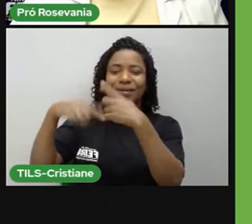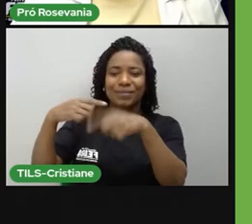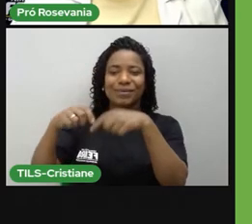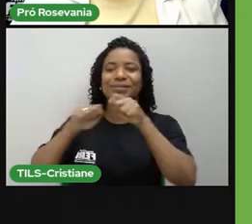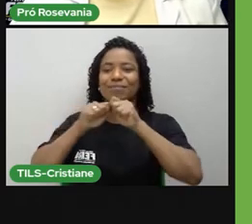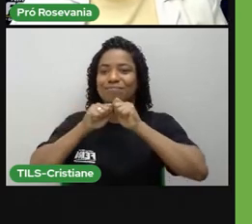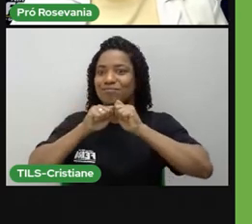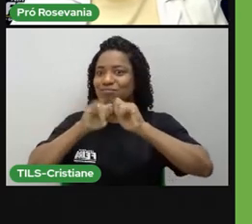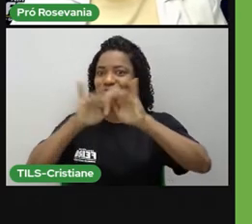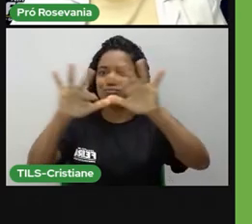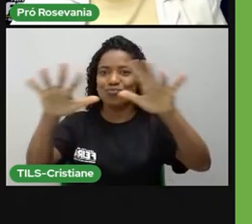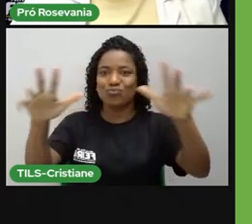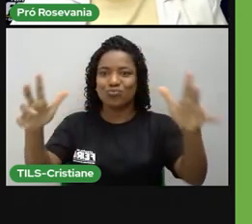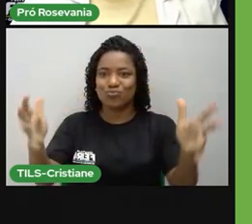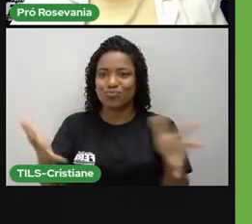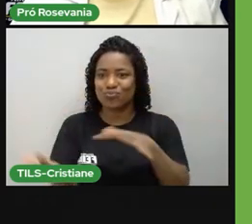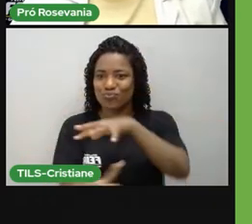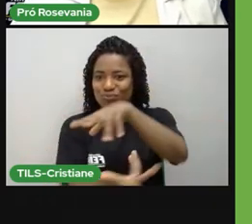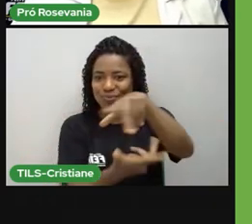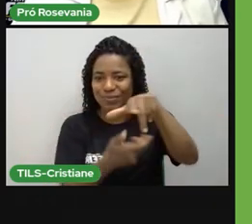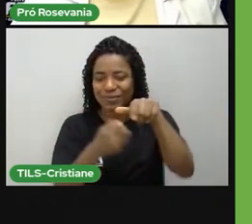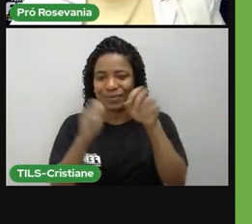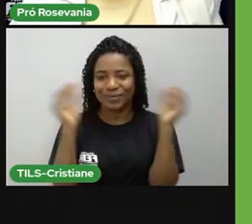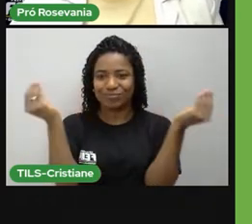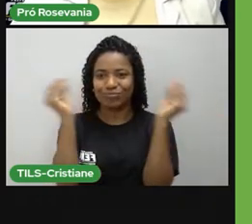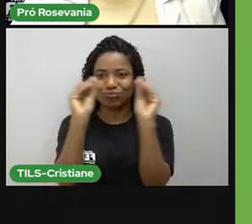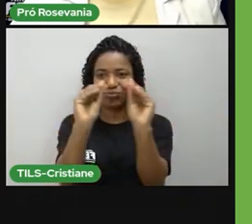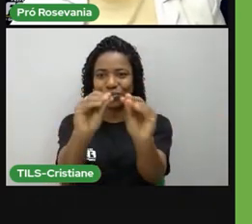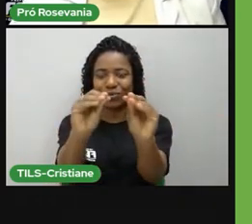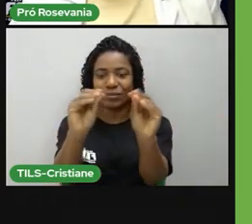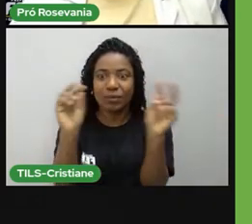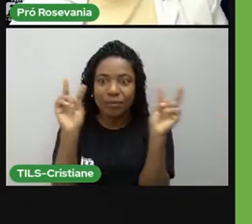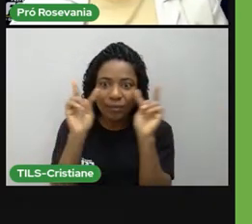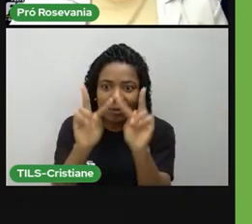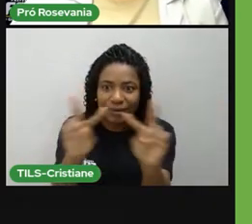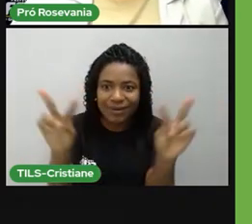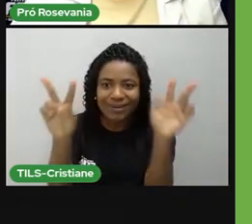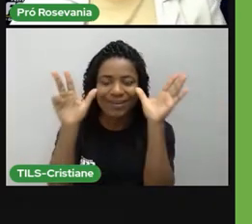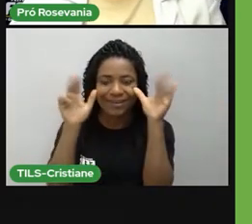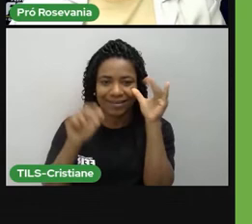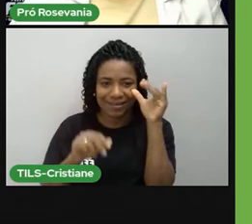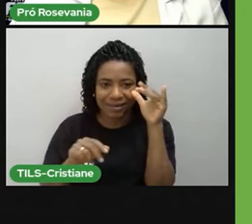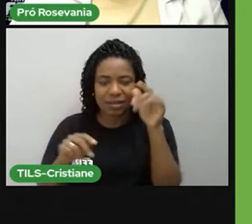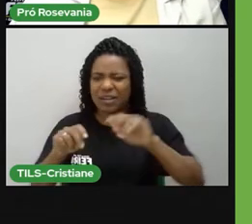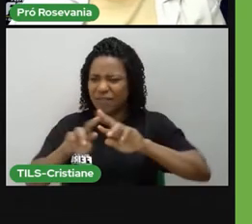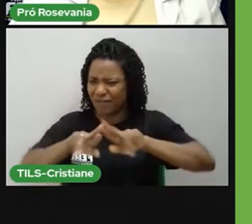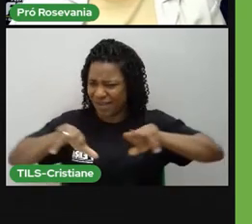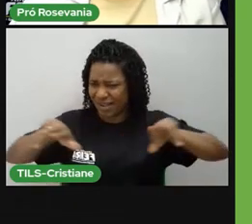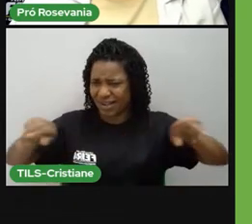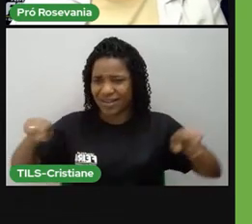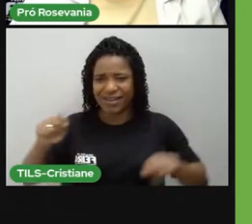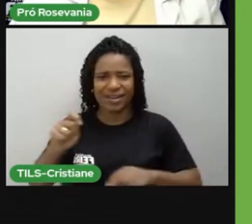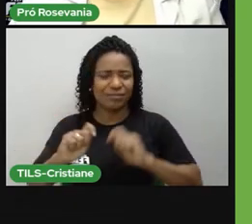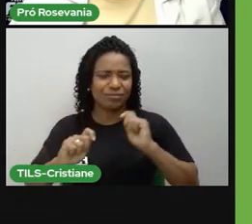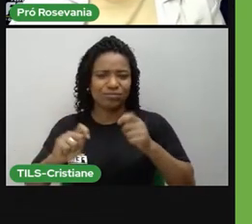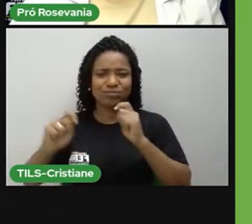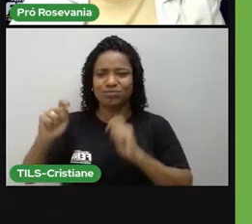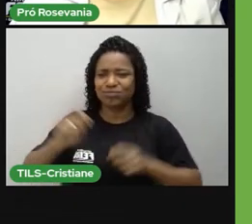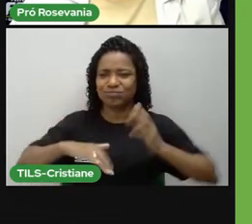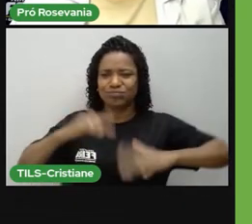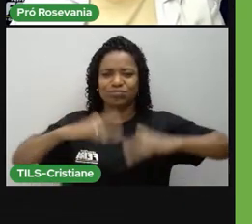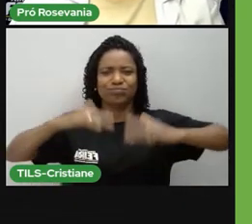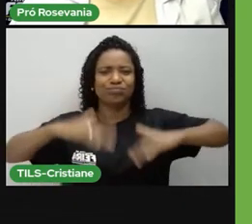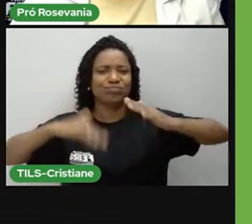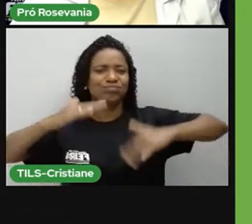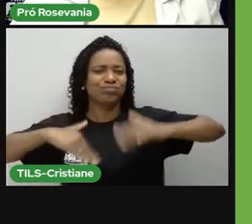instrumentos que nós herdamos, né, são eles aí, né, as maracas, né, as campanas, os chimbaus, essas